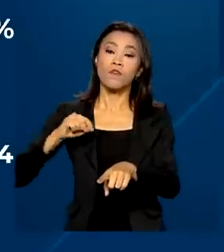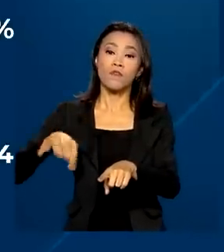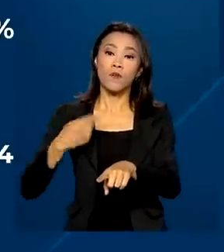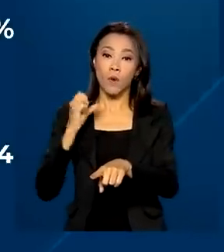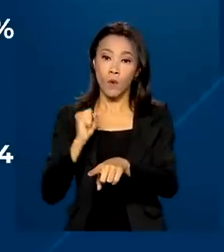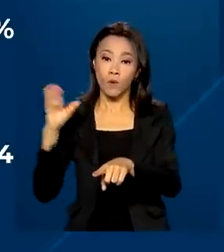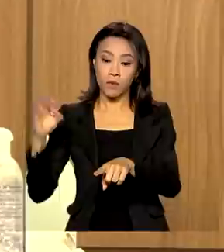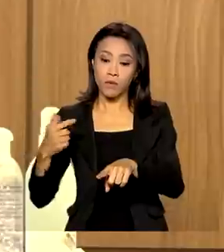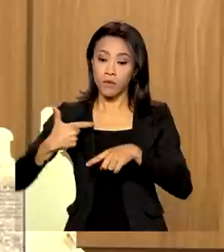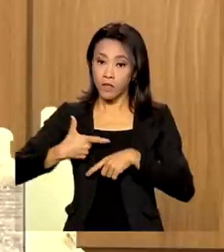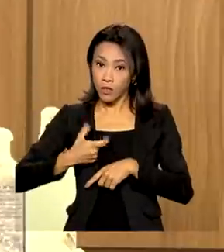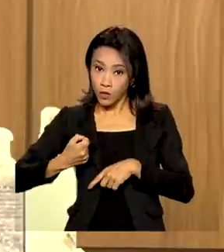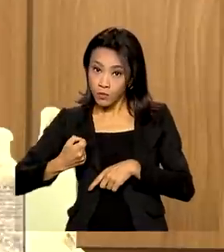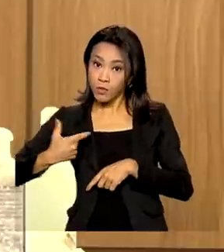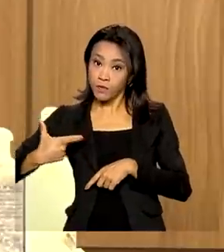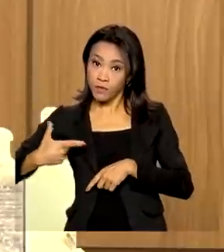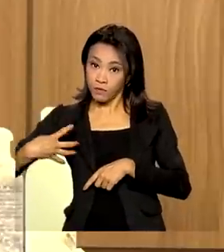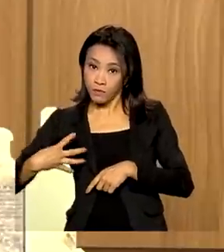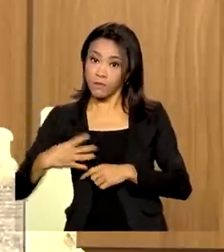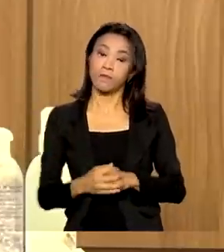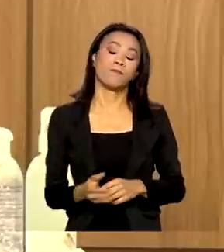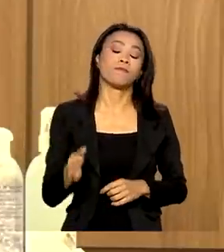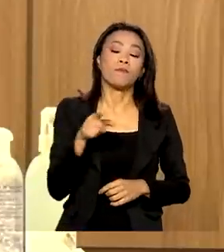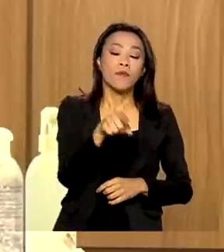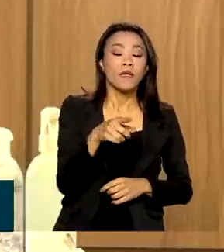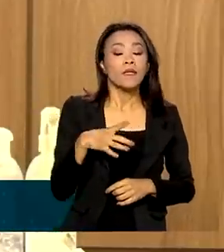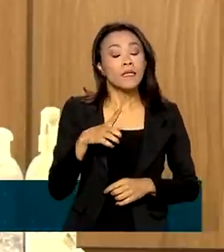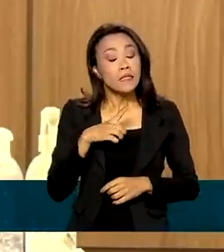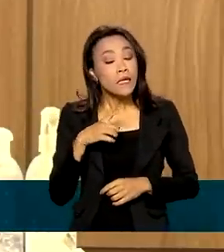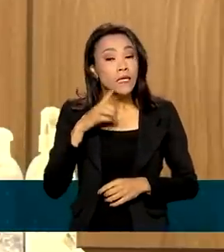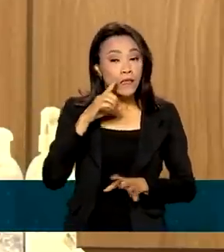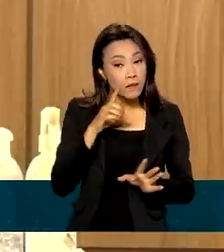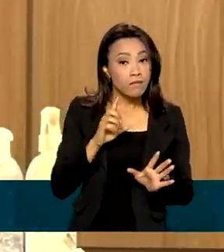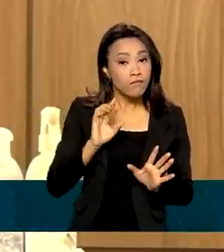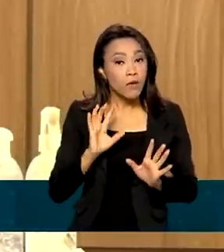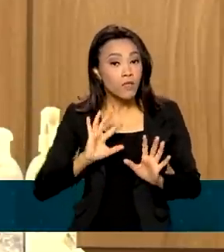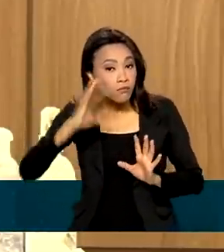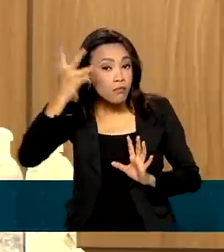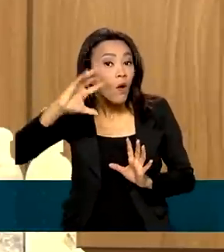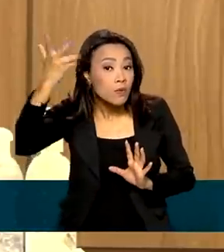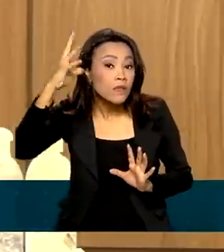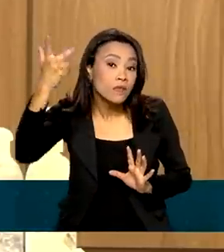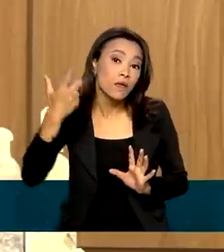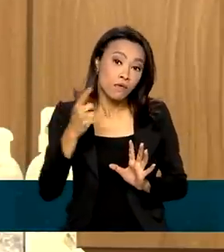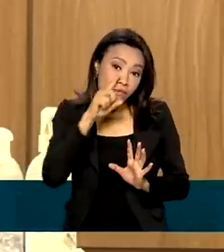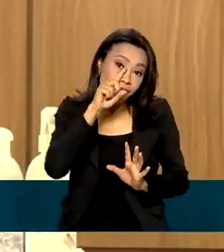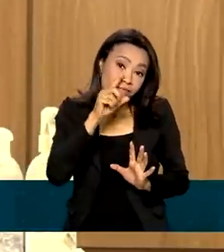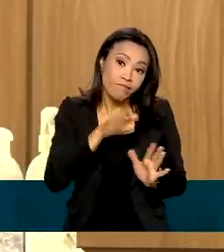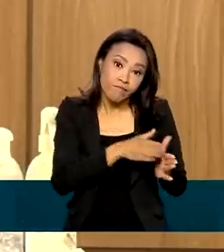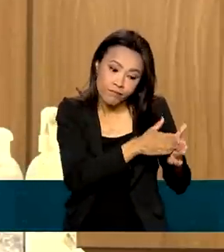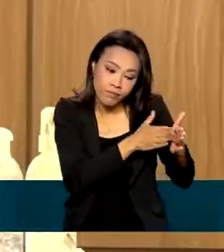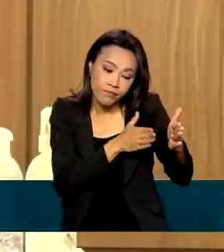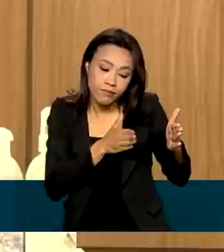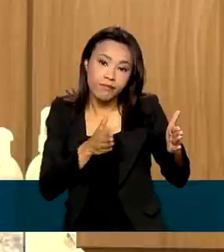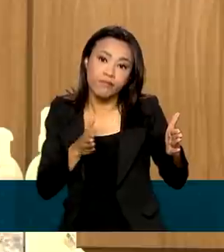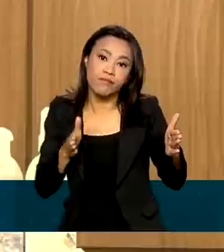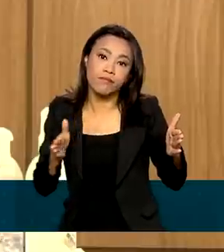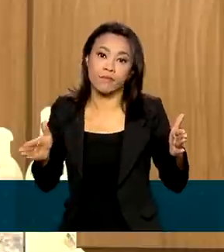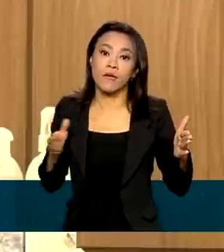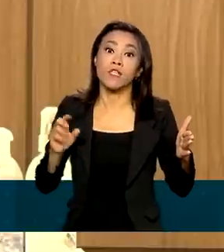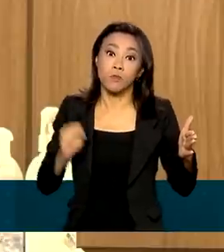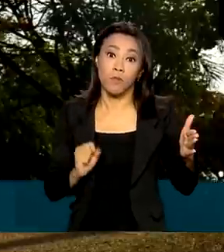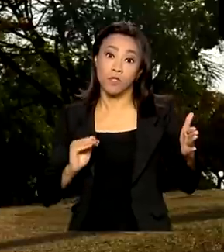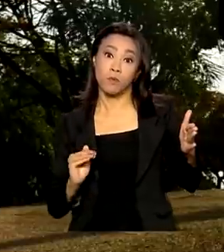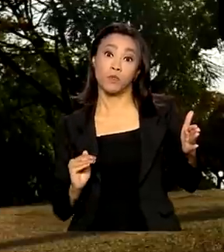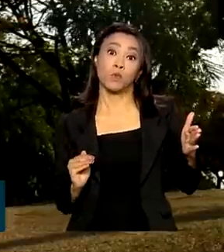2024. Existem riscos para as projeções que a gente está vigilante e que dependendo do risco a gente pode inclusive voltar a